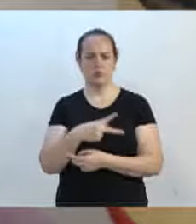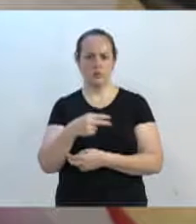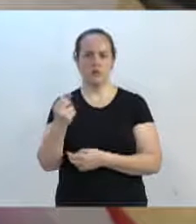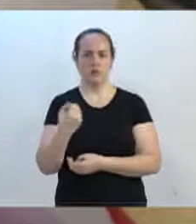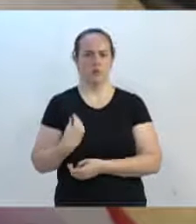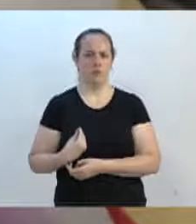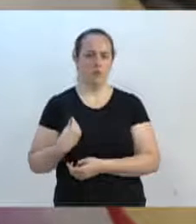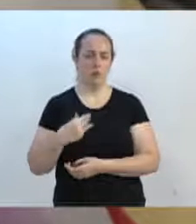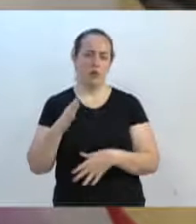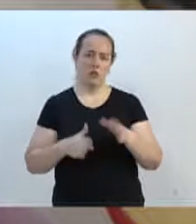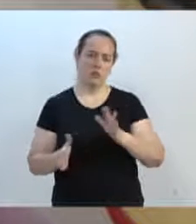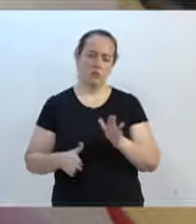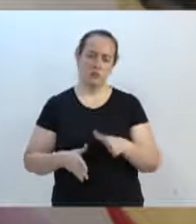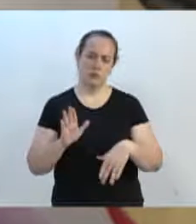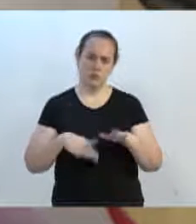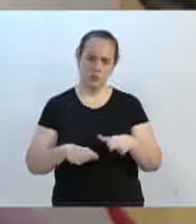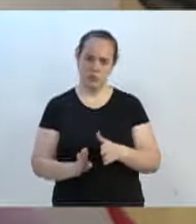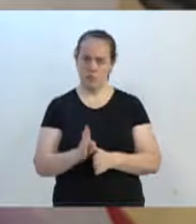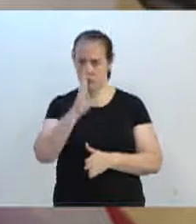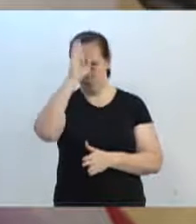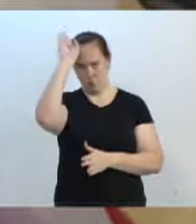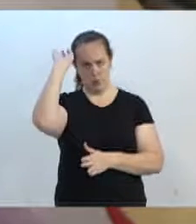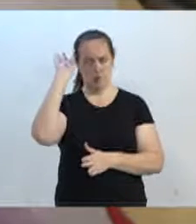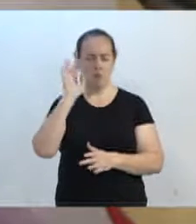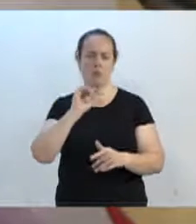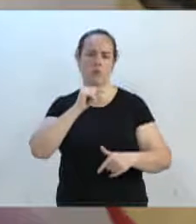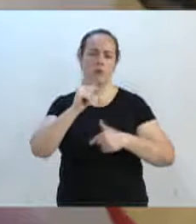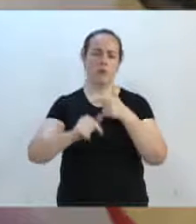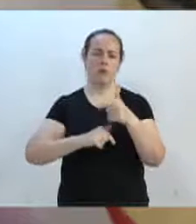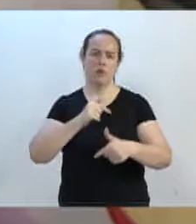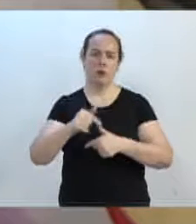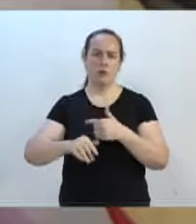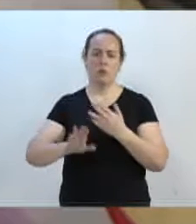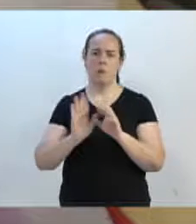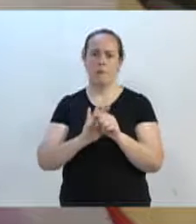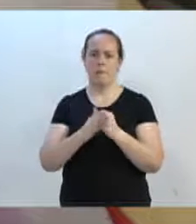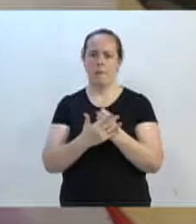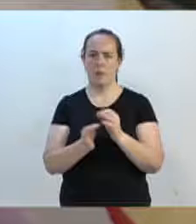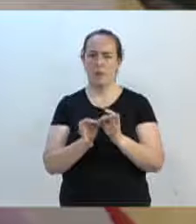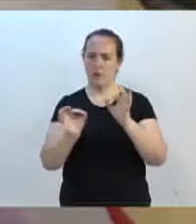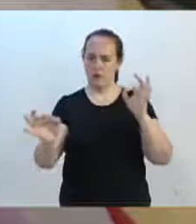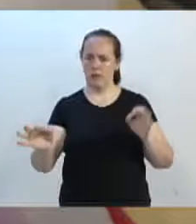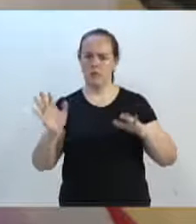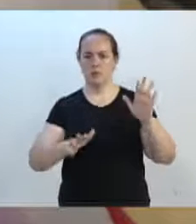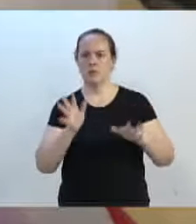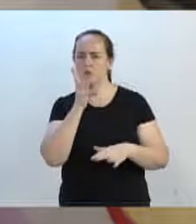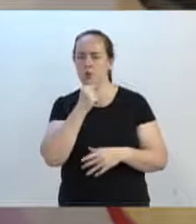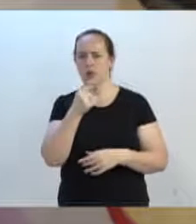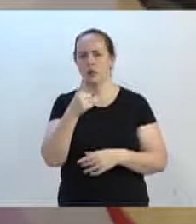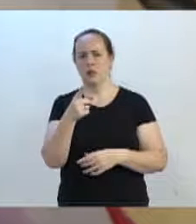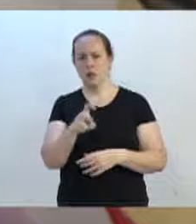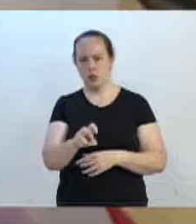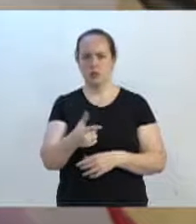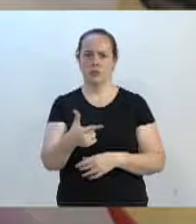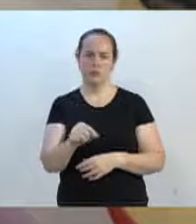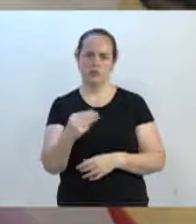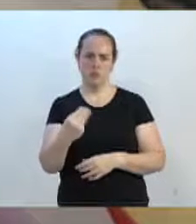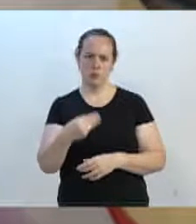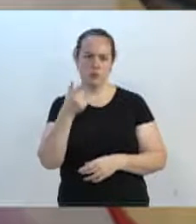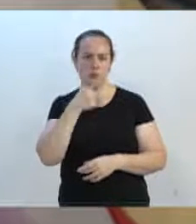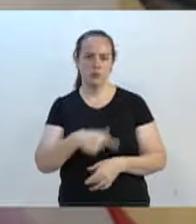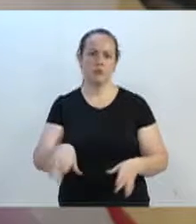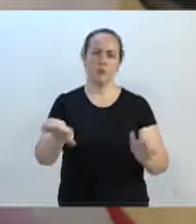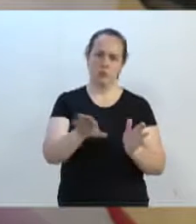muitas vezes os bombeiros estão em um bairro afastado e às vezes pode levar 15, 20 minutos até o bombeiro chegar lá.